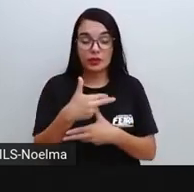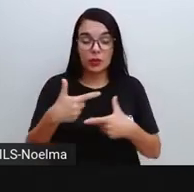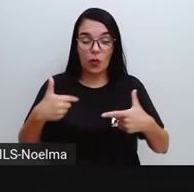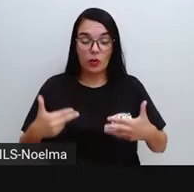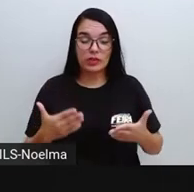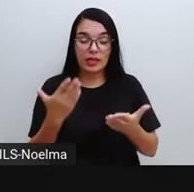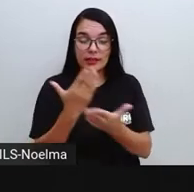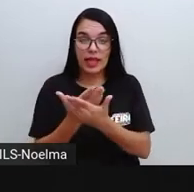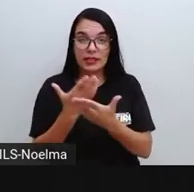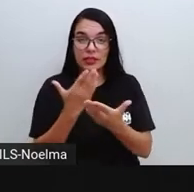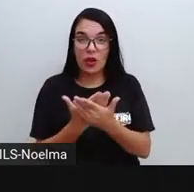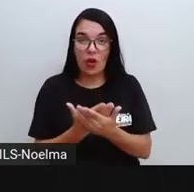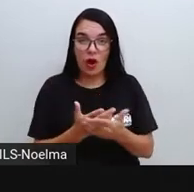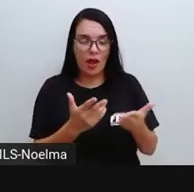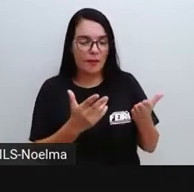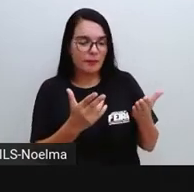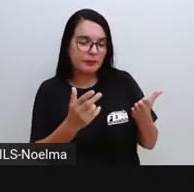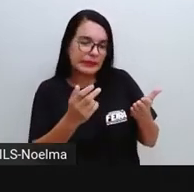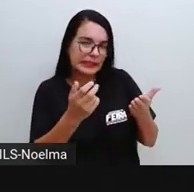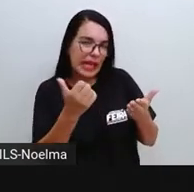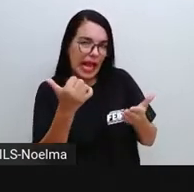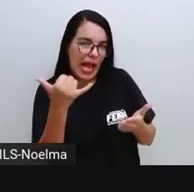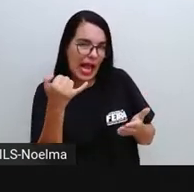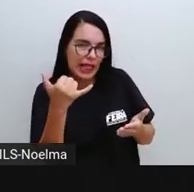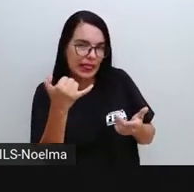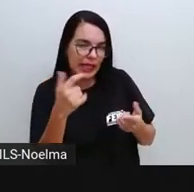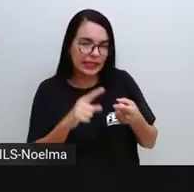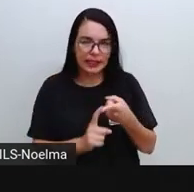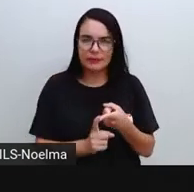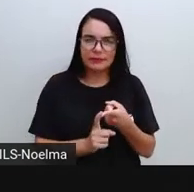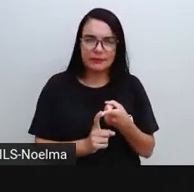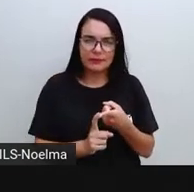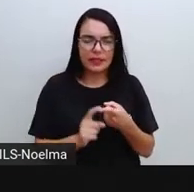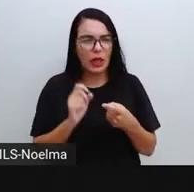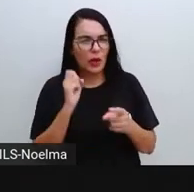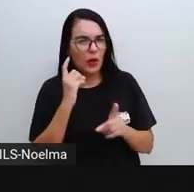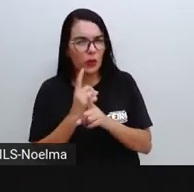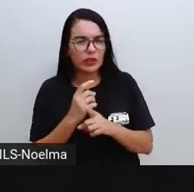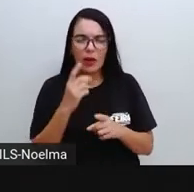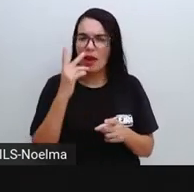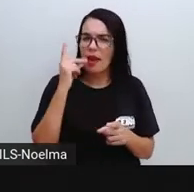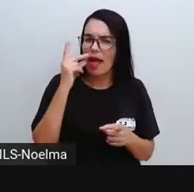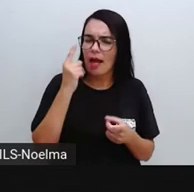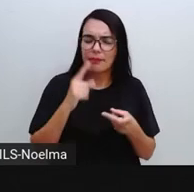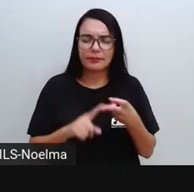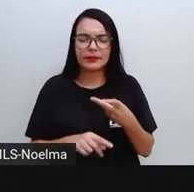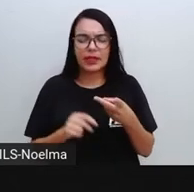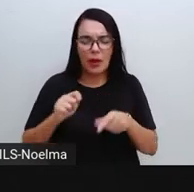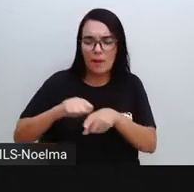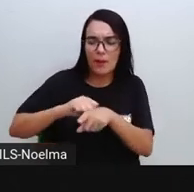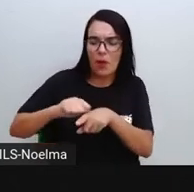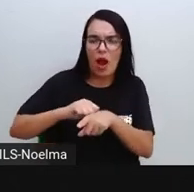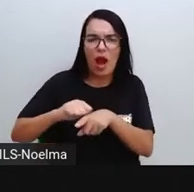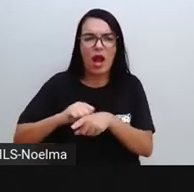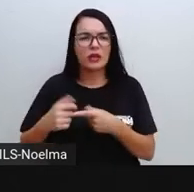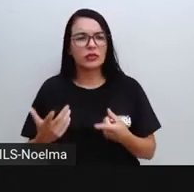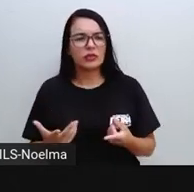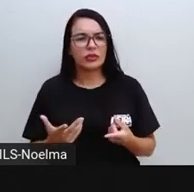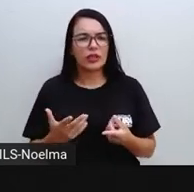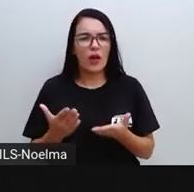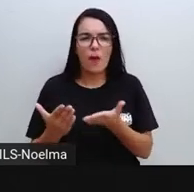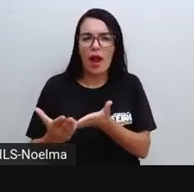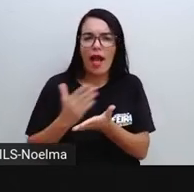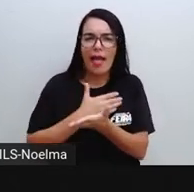encontrados? O que vocês podem encontrar aí? Uma caneta, um lápis, uma borracha, um